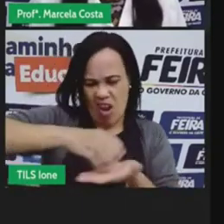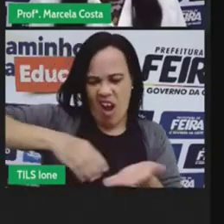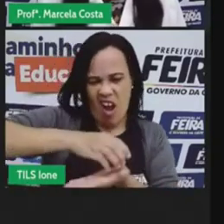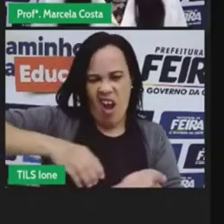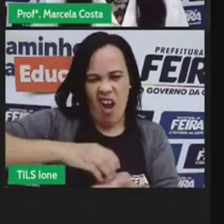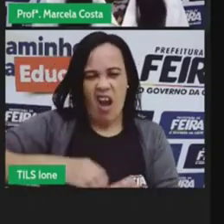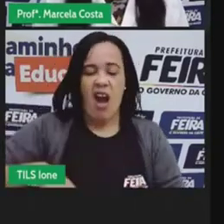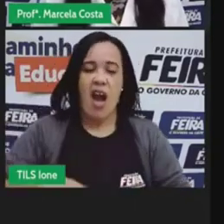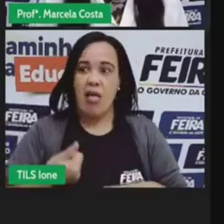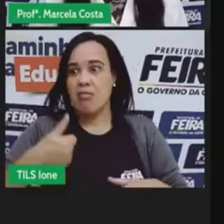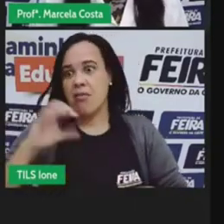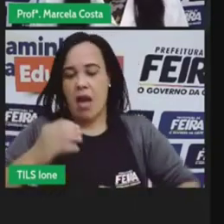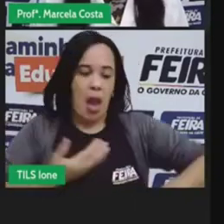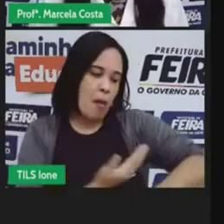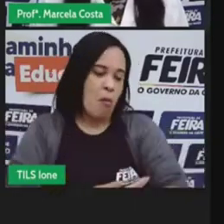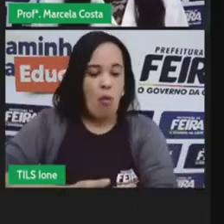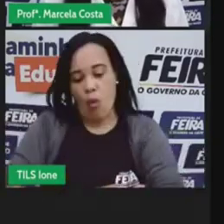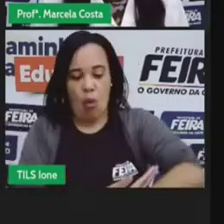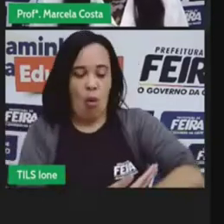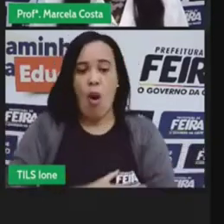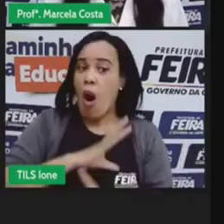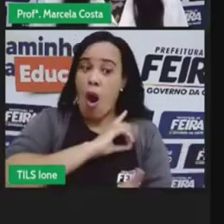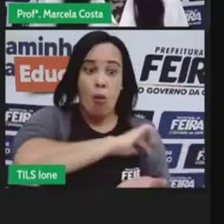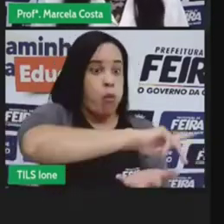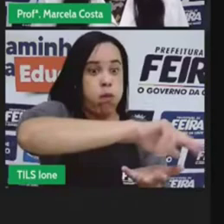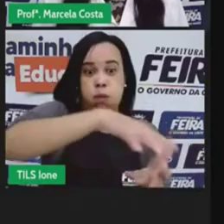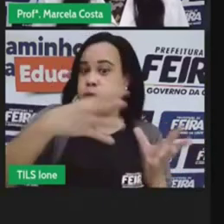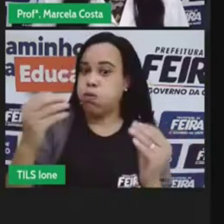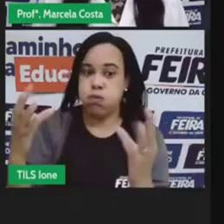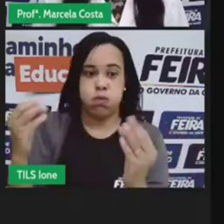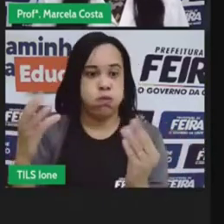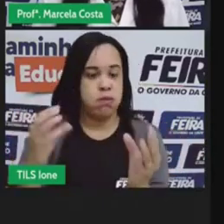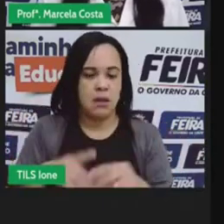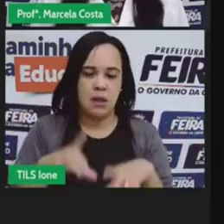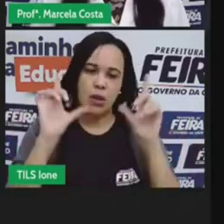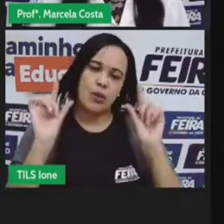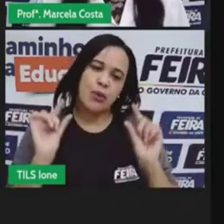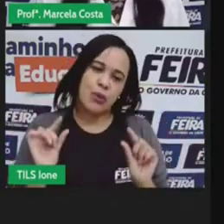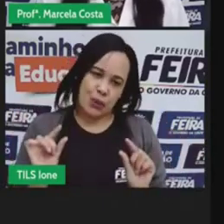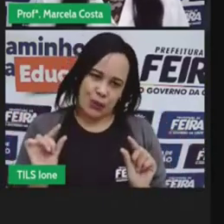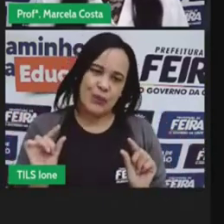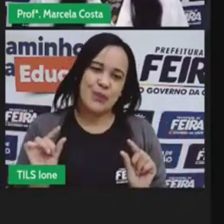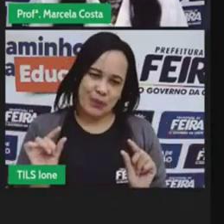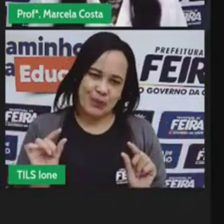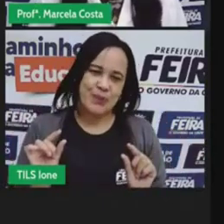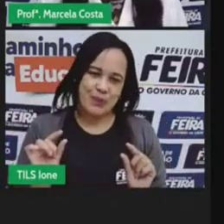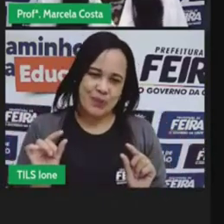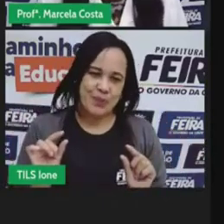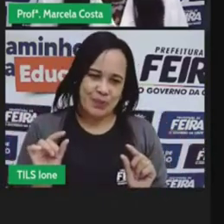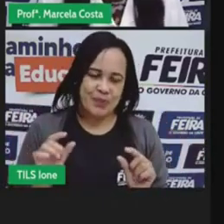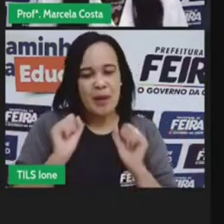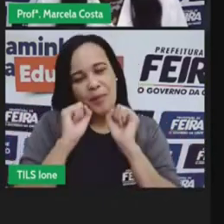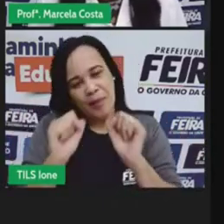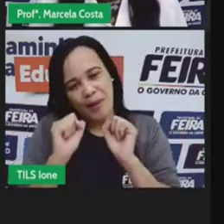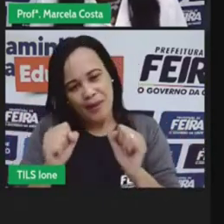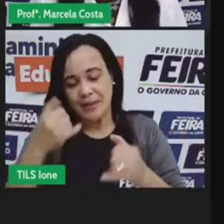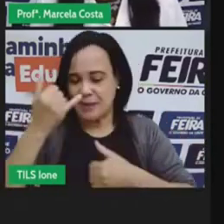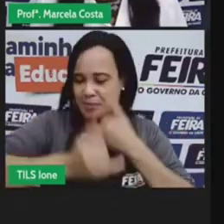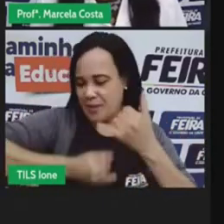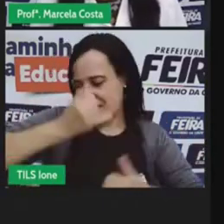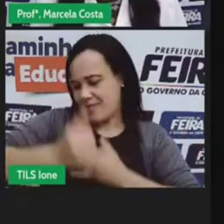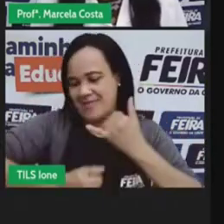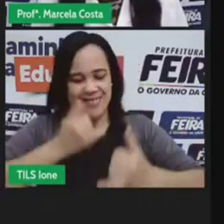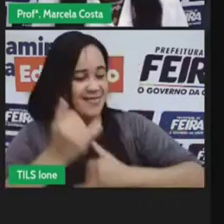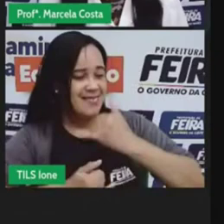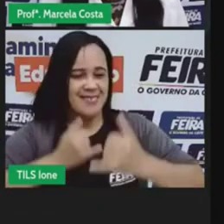bonecas cada um de um modelo tenha menos tenha uma quantidade que dê pra você brincar se divertir brincar com seus